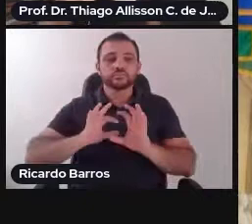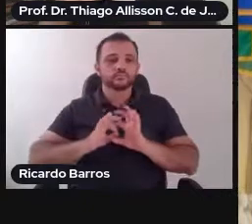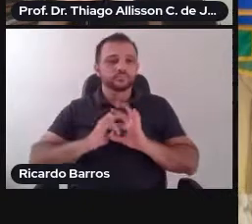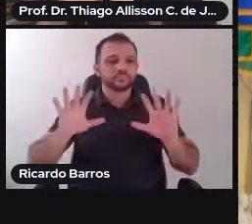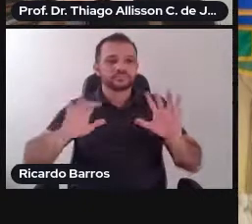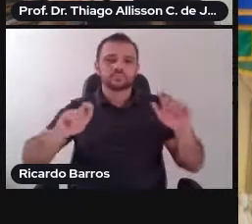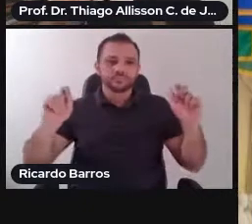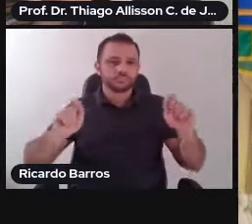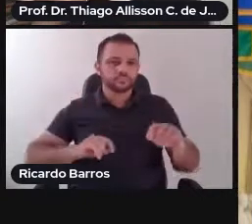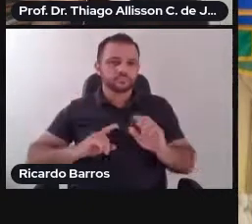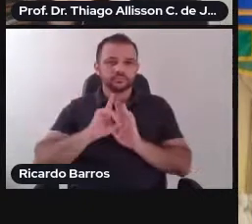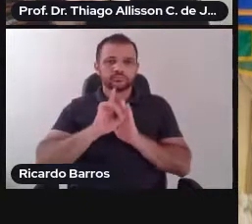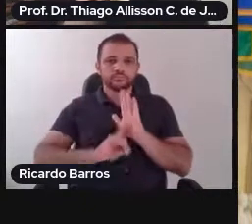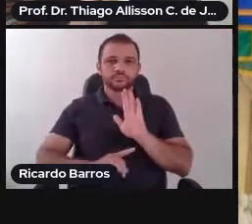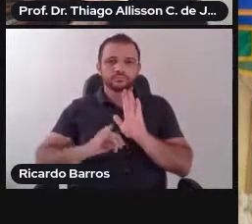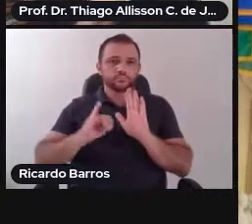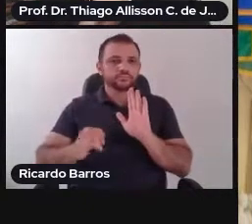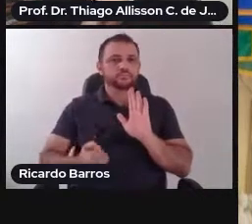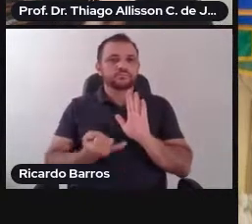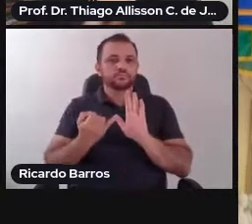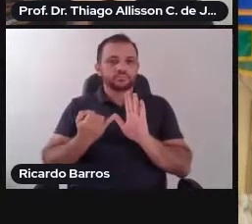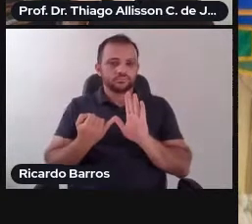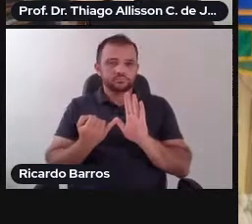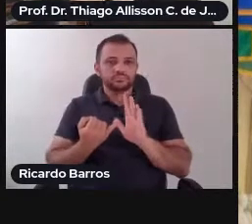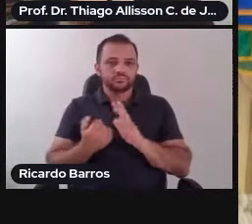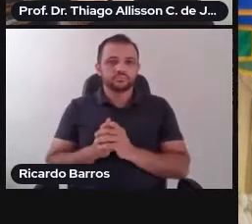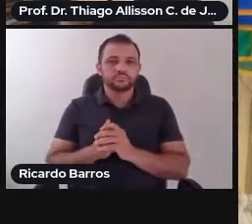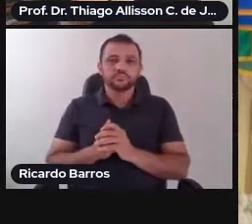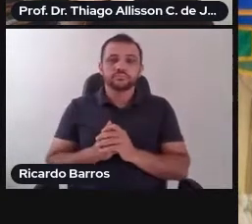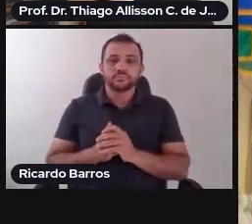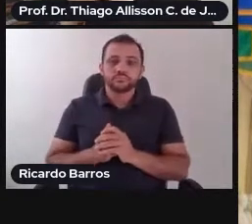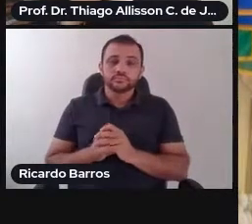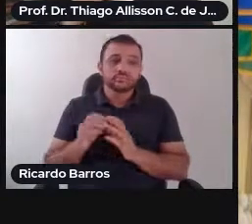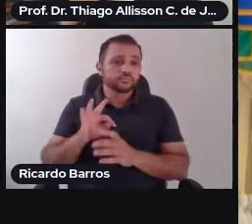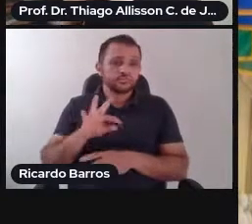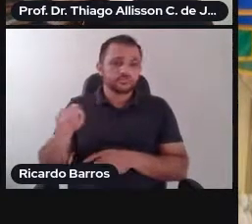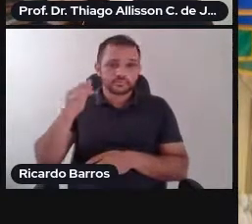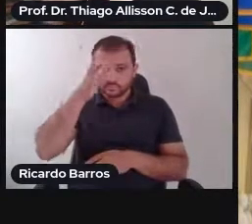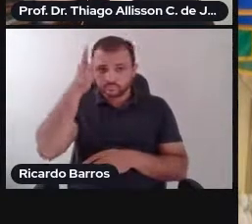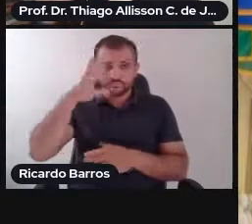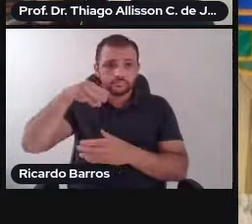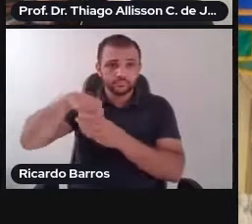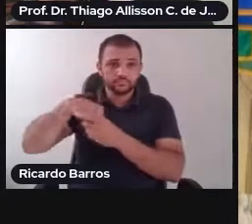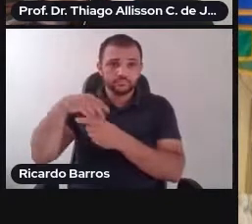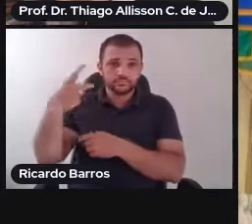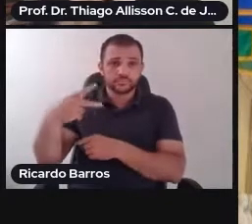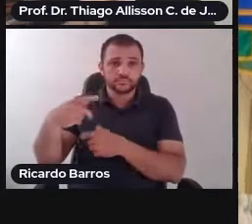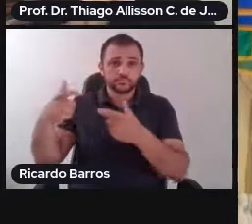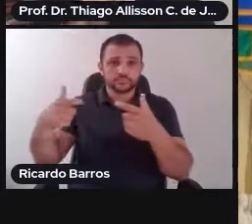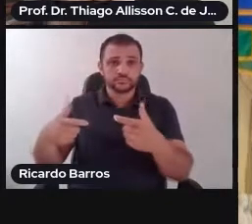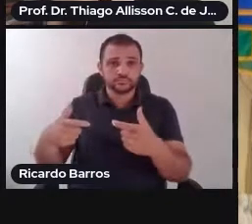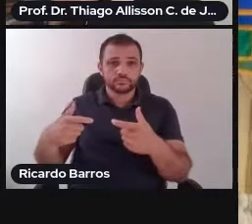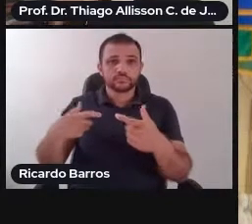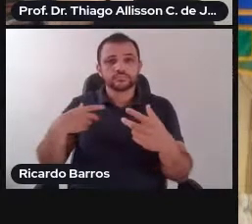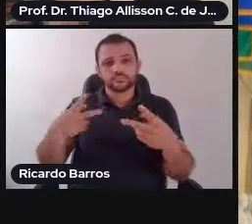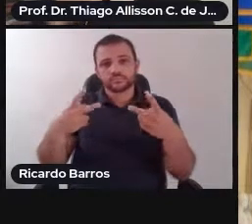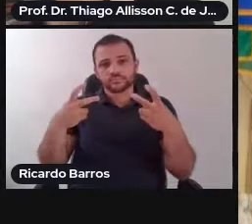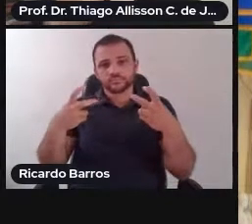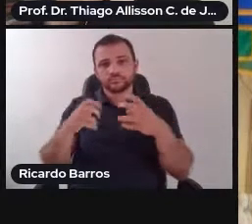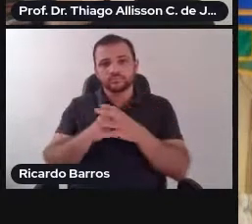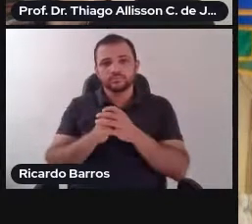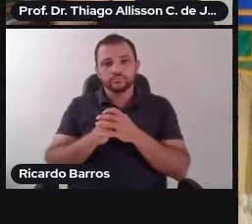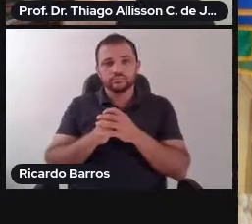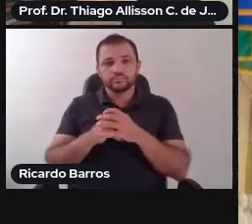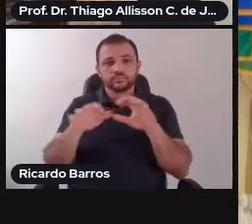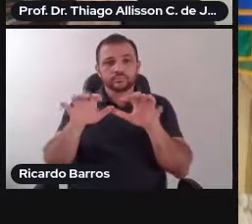sujeita à sua jurisdição. Olha só, interessante, Ricardo, movimento é discriminatório agora, sem